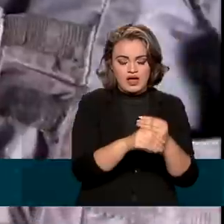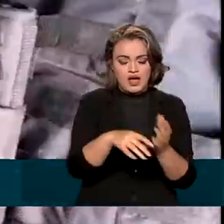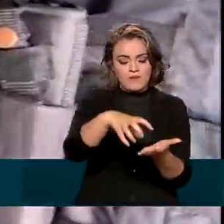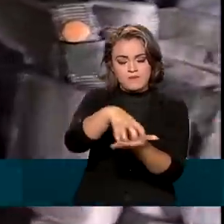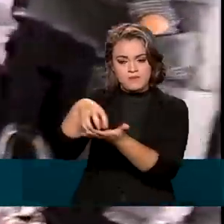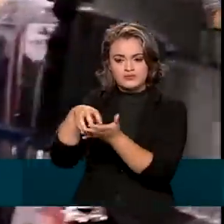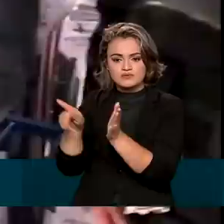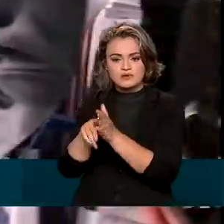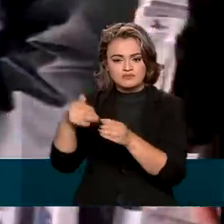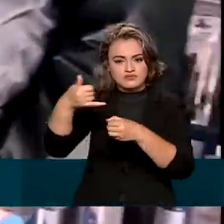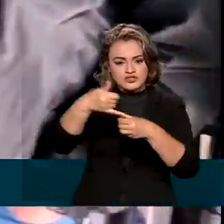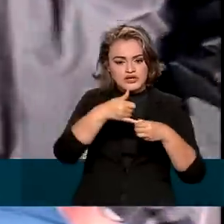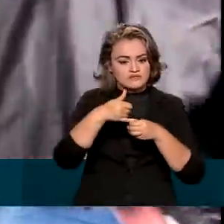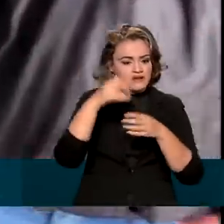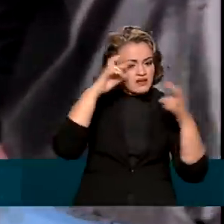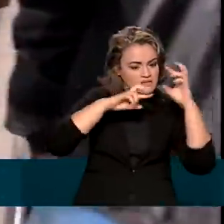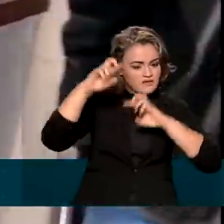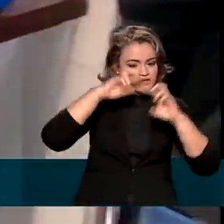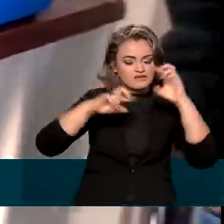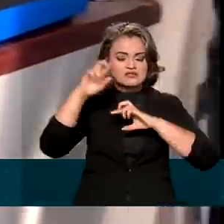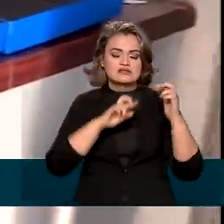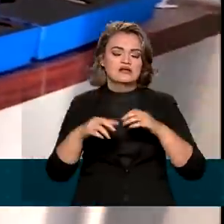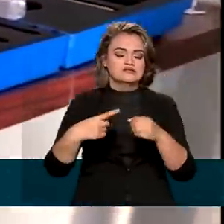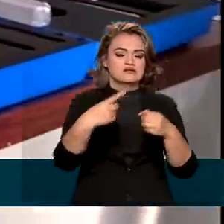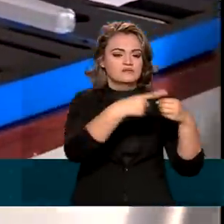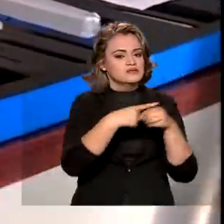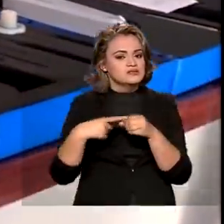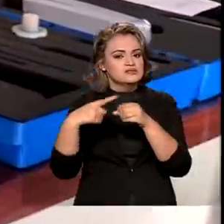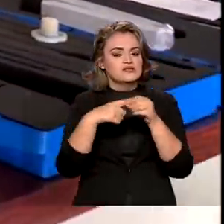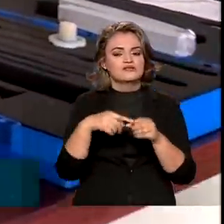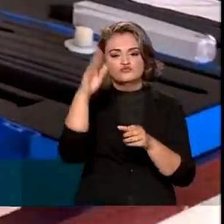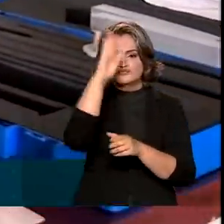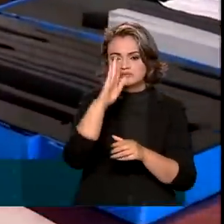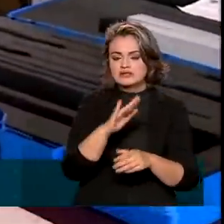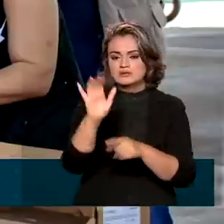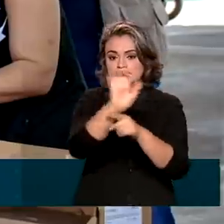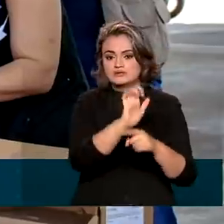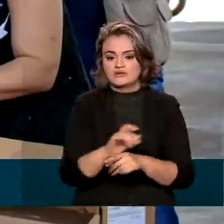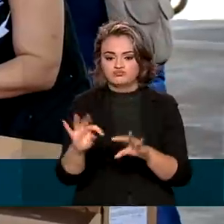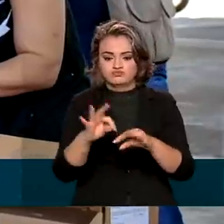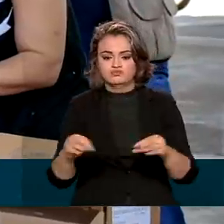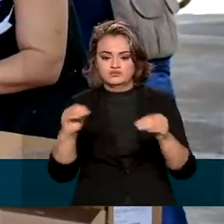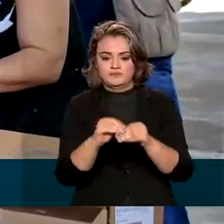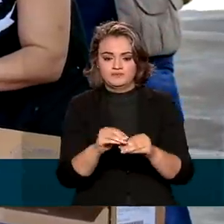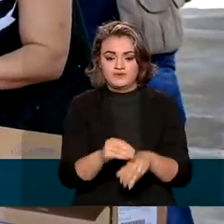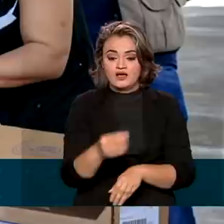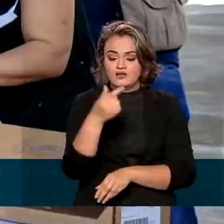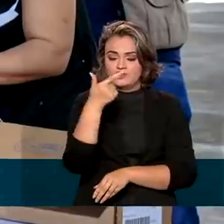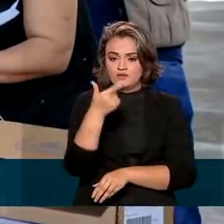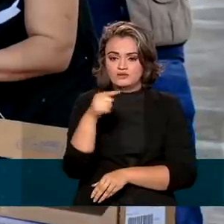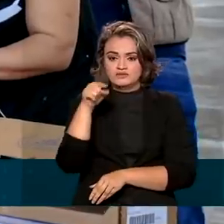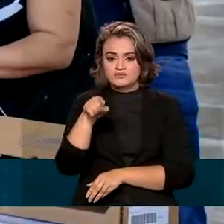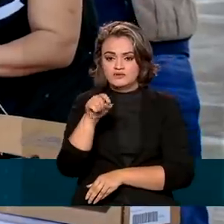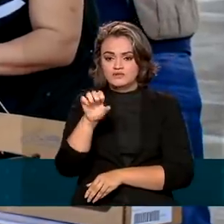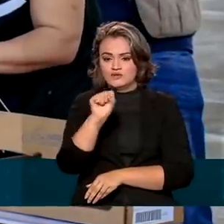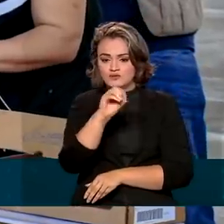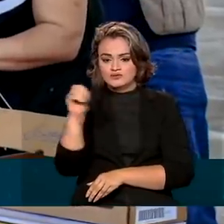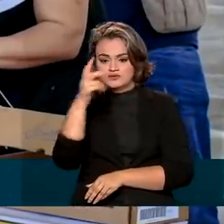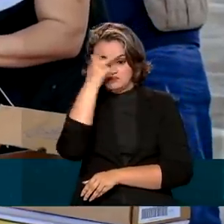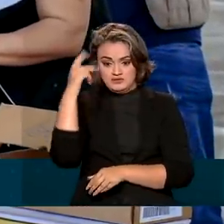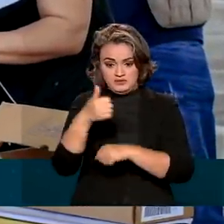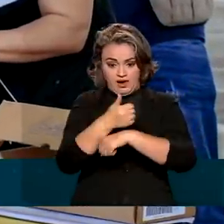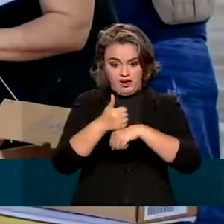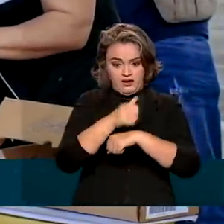combustíveis foram fiscalizados em municípios de todos os estados. Mais de 2.800 fiscais da